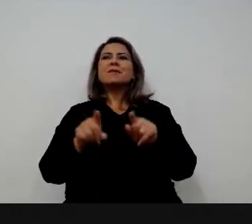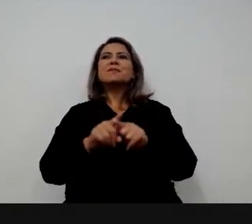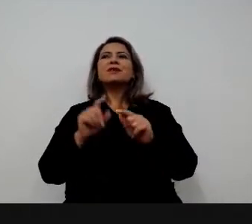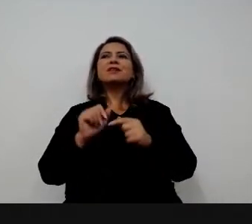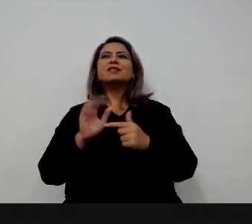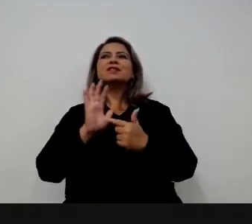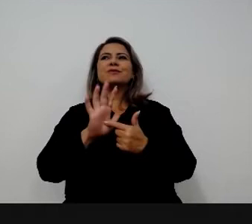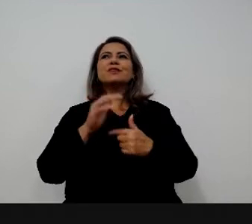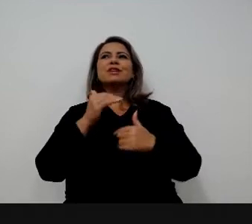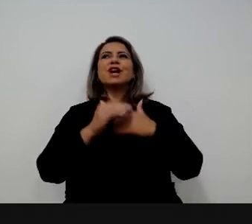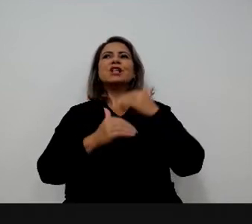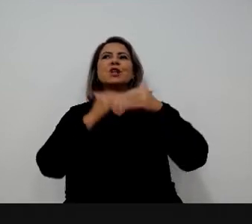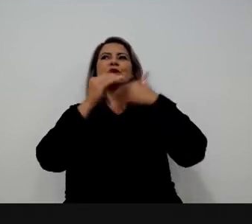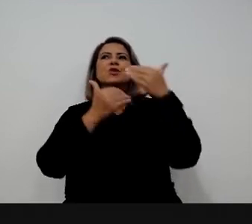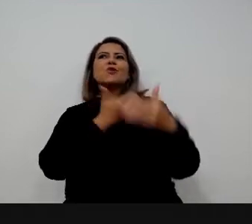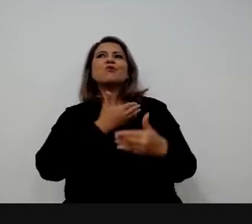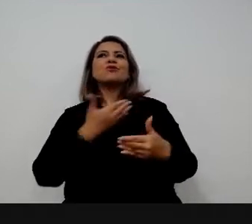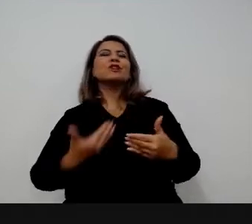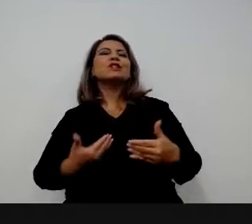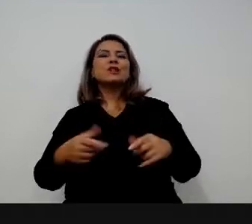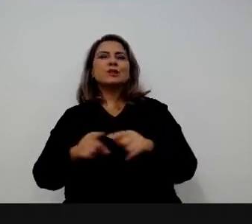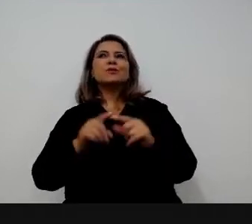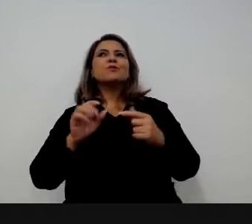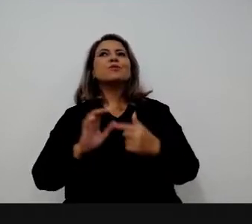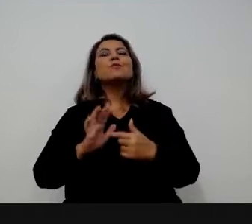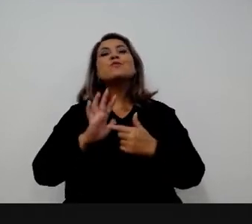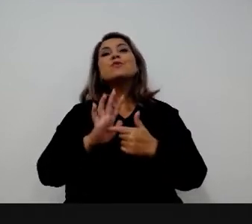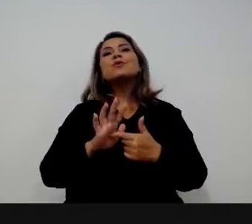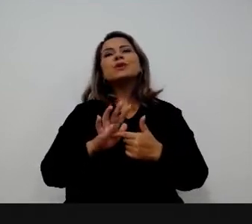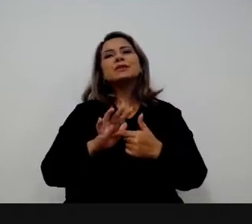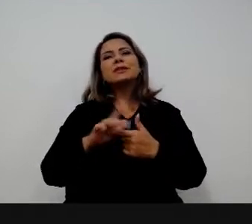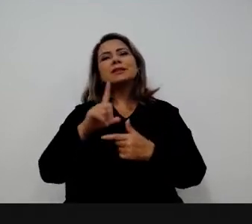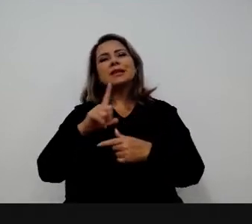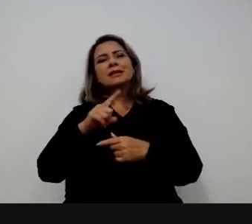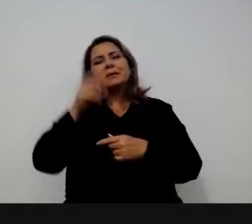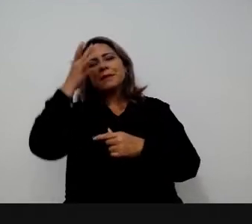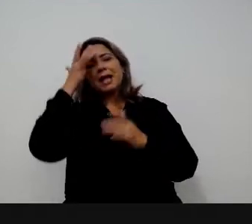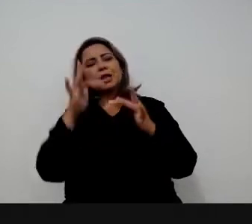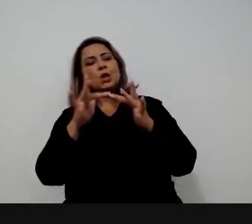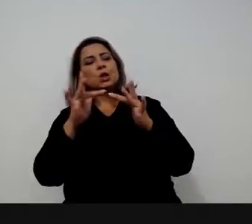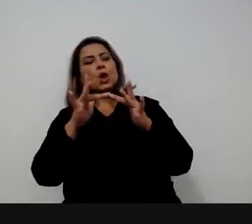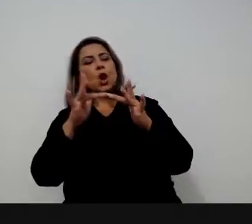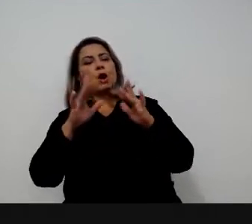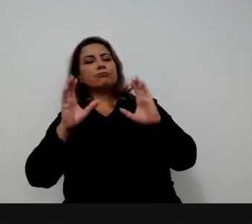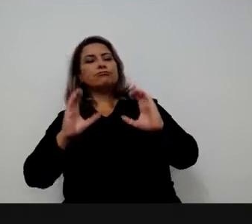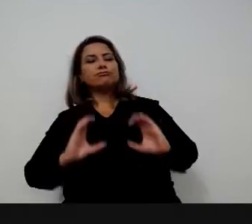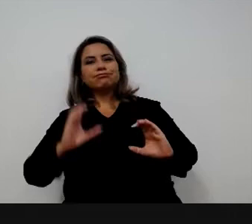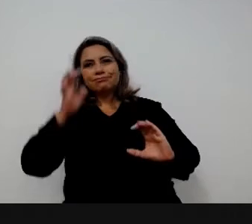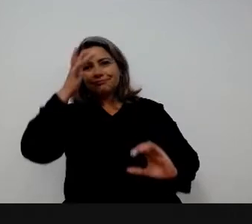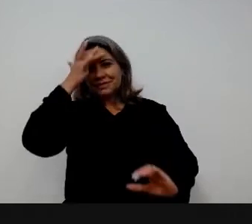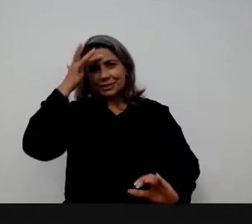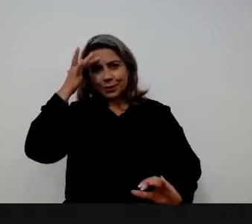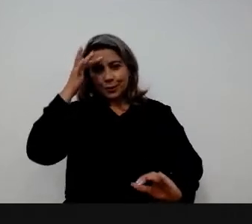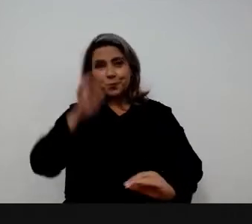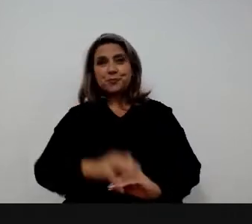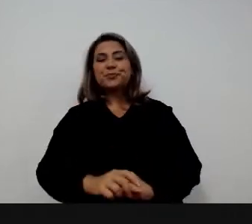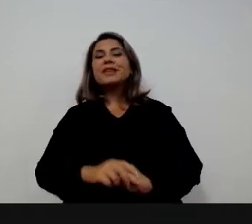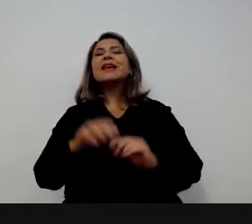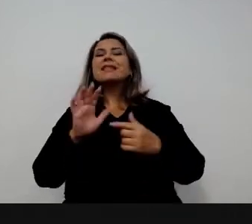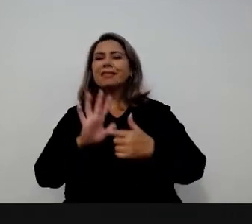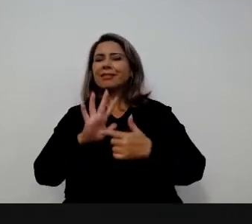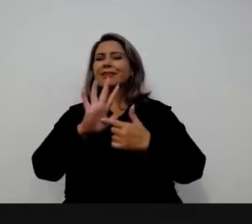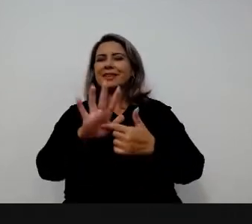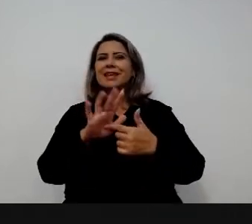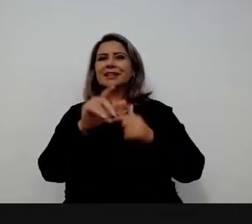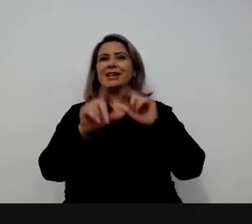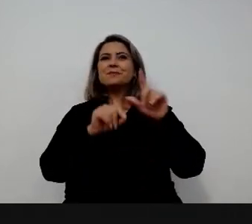até os governos subnacionais e até mesmo ao cidadão. Então, hoje, a Enap se destaca entre aquelas